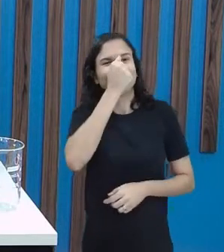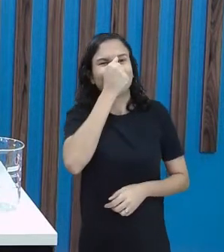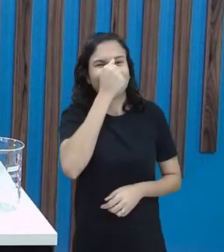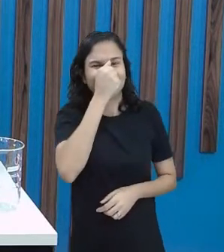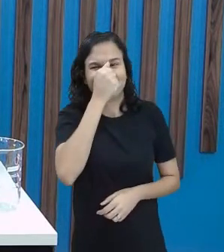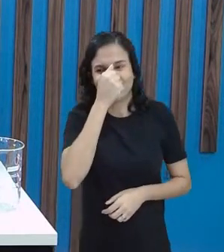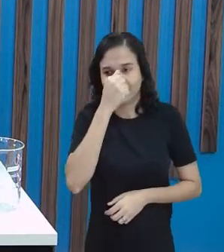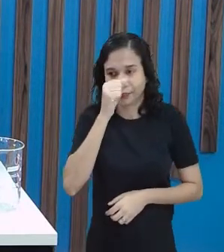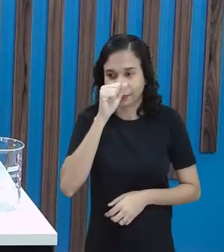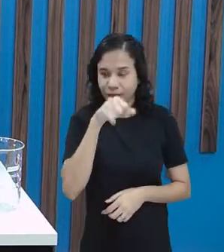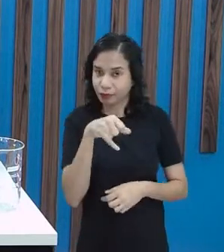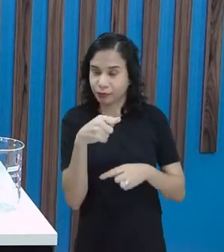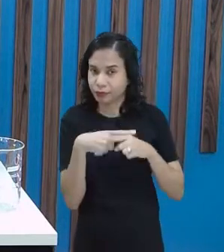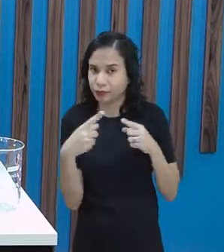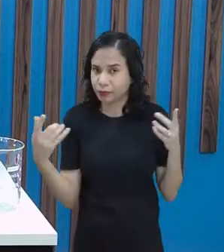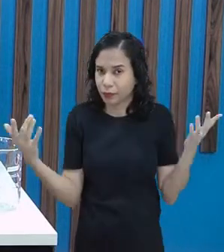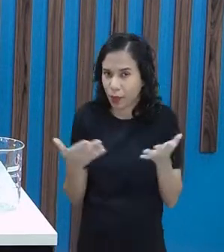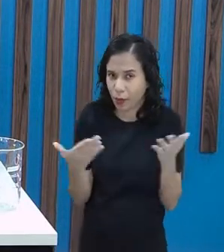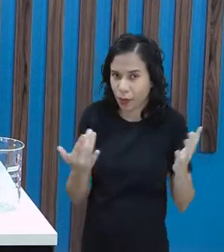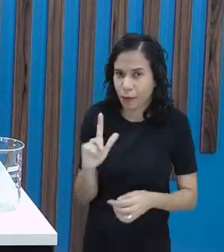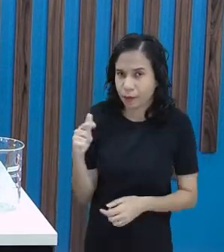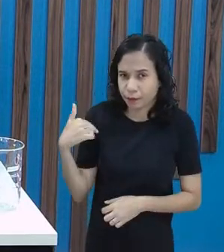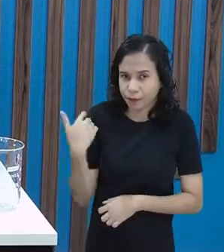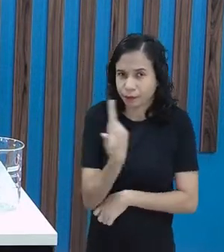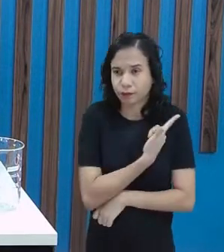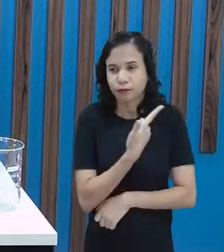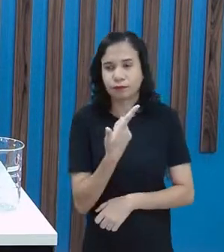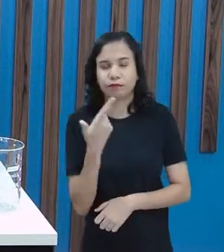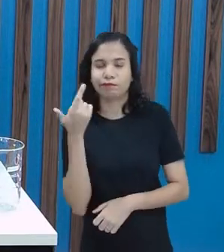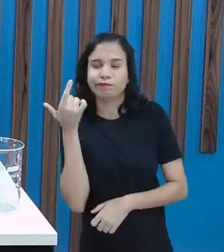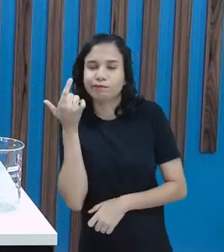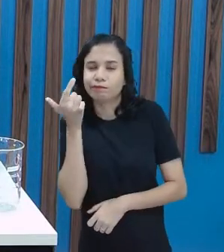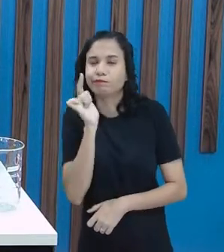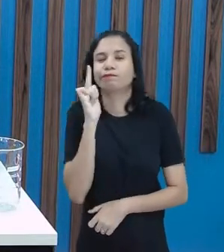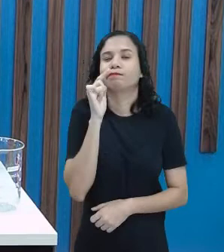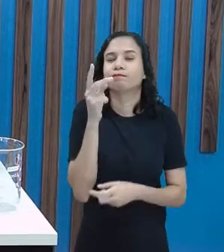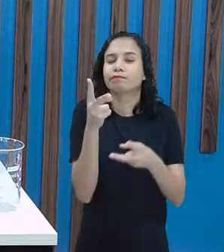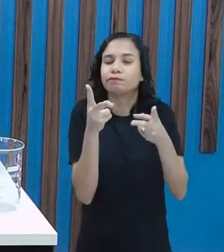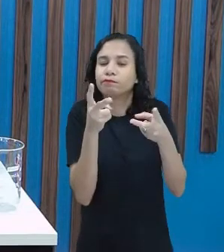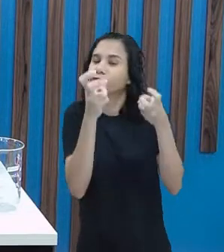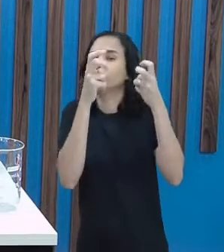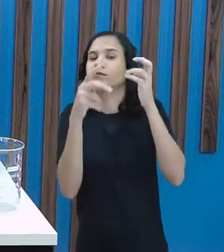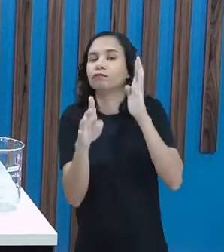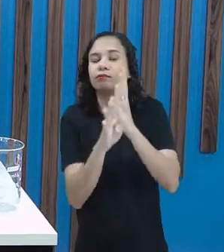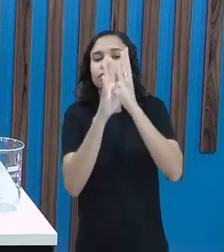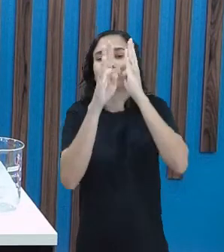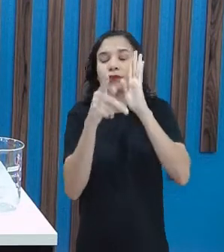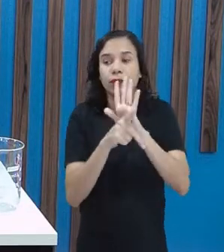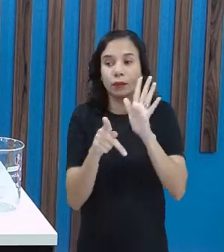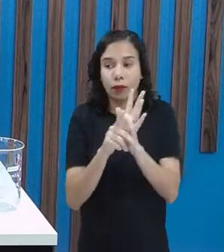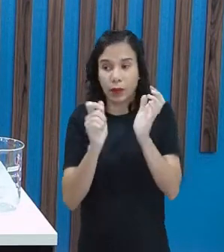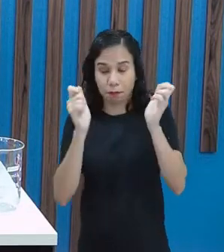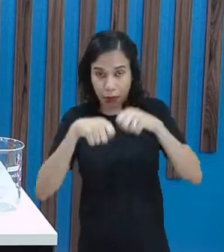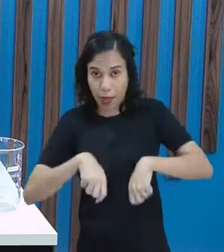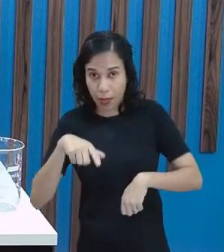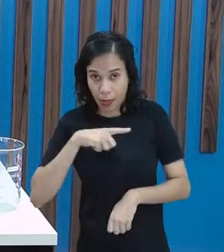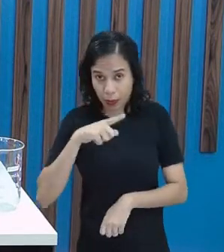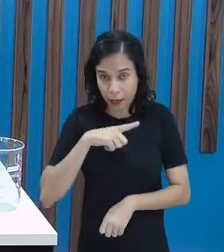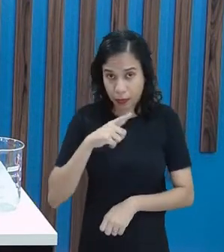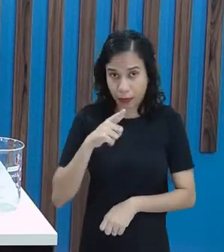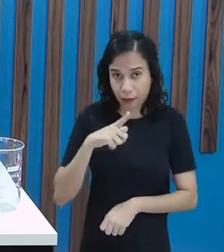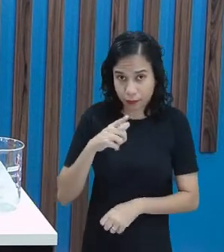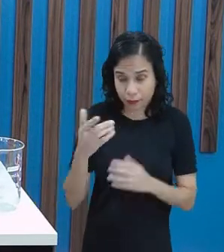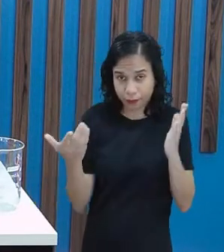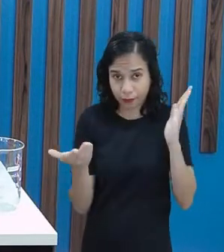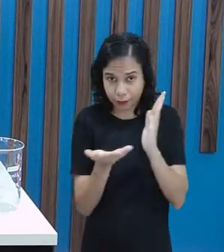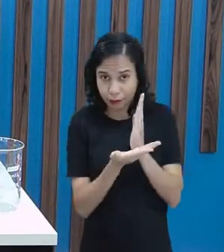garrafa. Agora, que a gente acabou de descobrir que a capacidade da garrafa